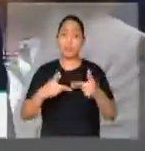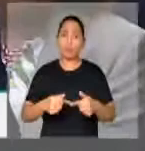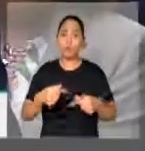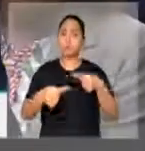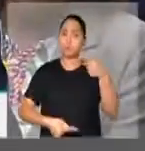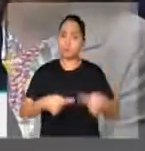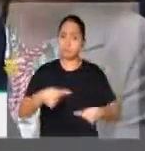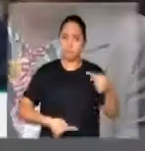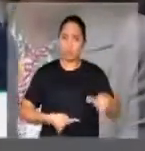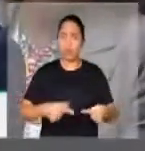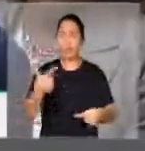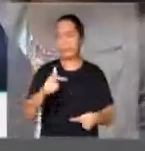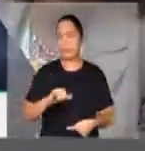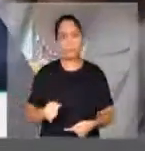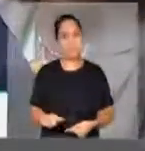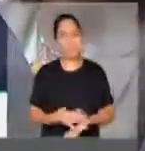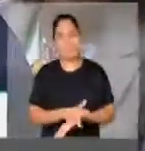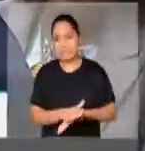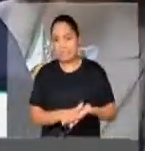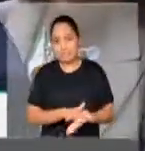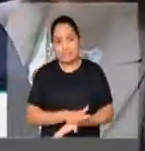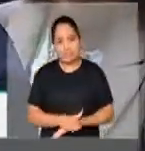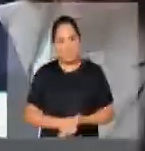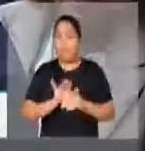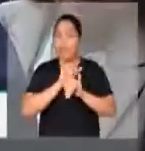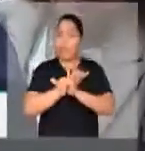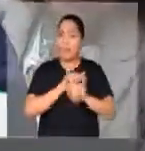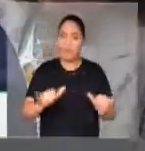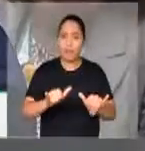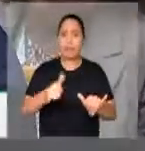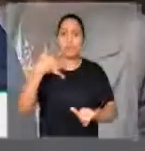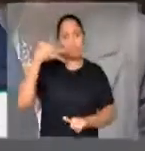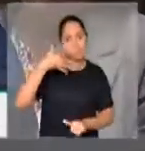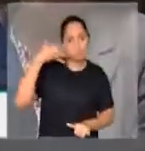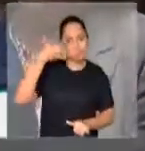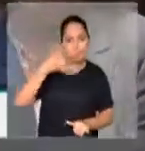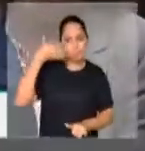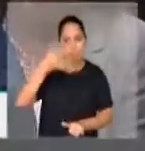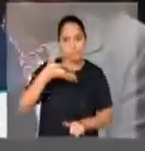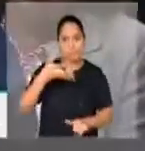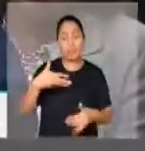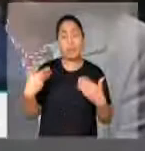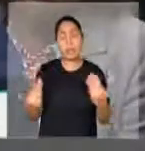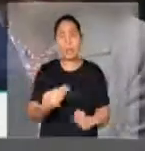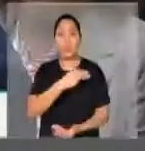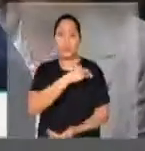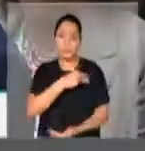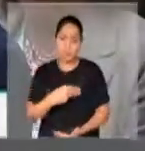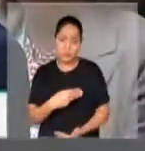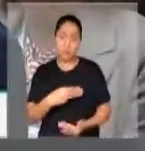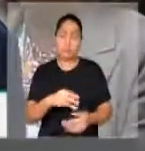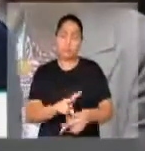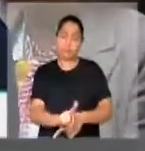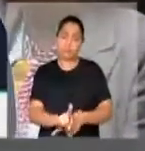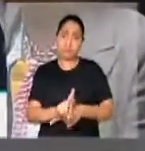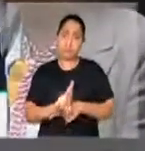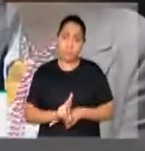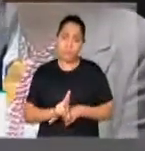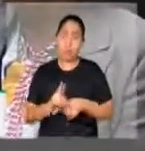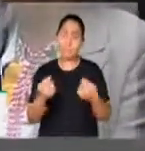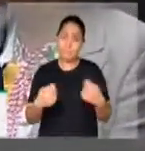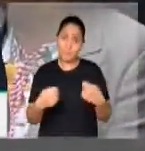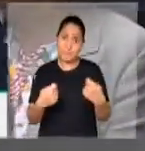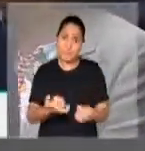oportunidade, todos, de se manifestarem na audiência. Eu espero que o Ministro faça uma meia-culpa, peça